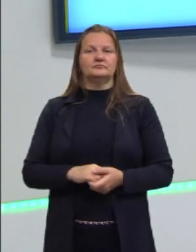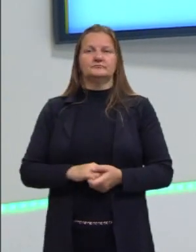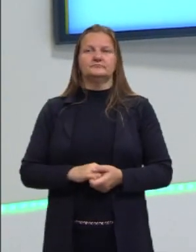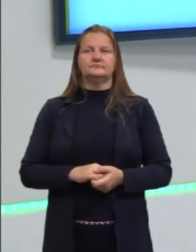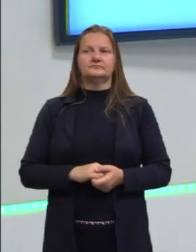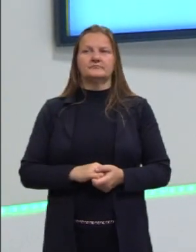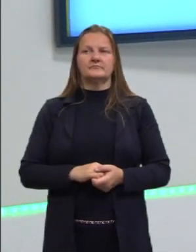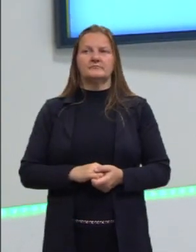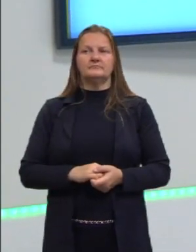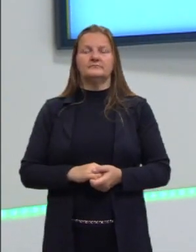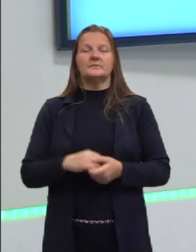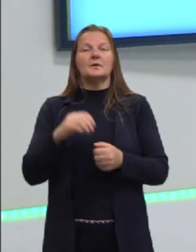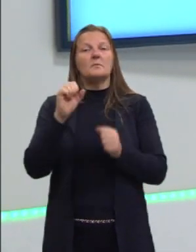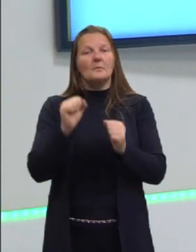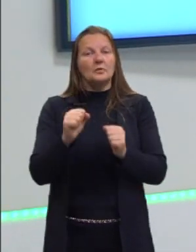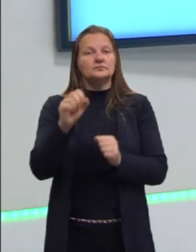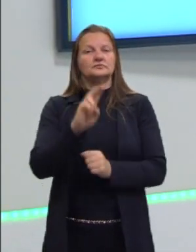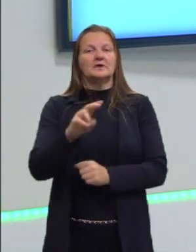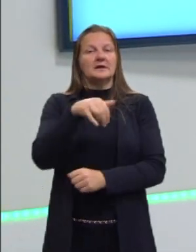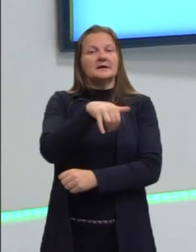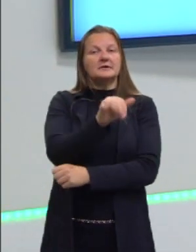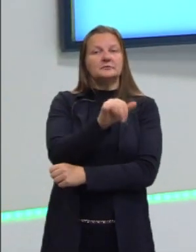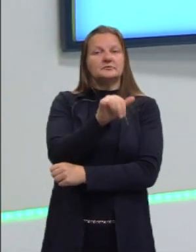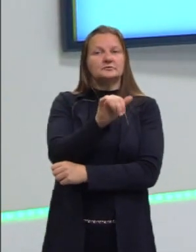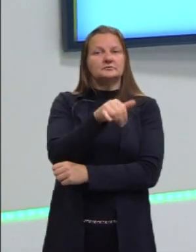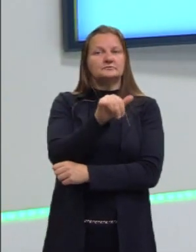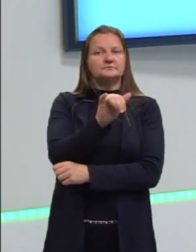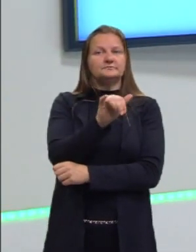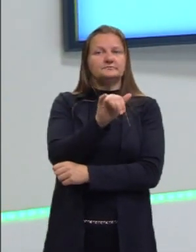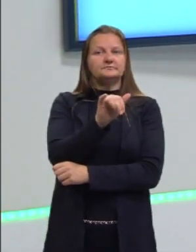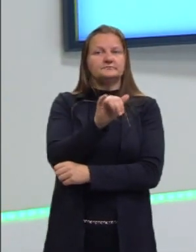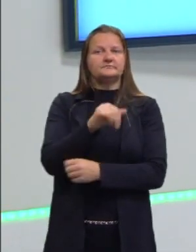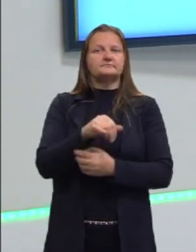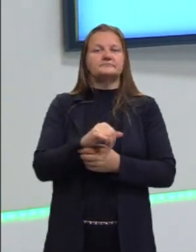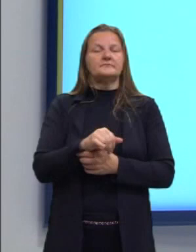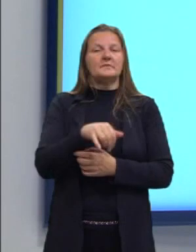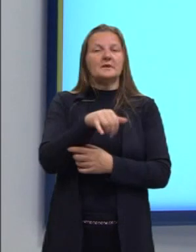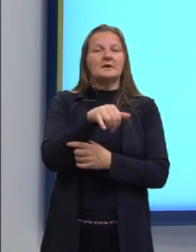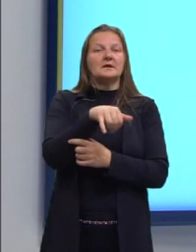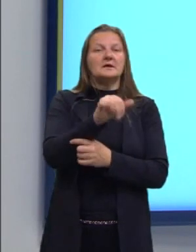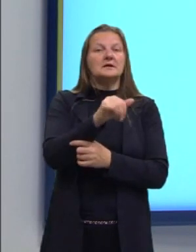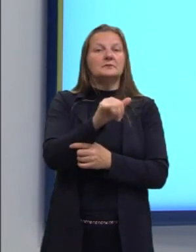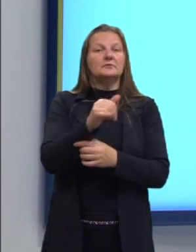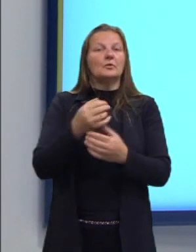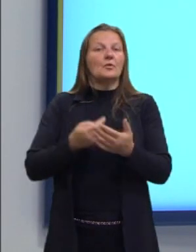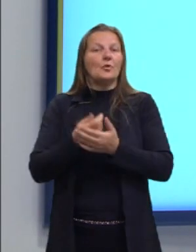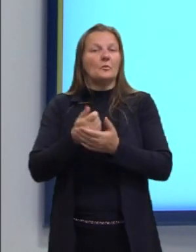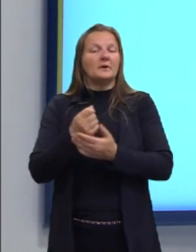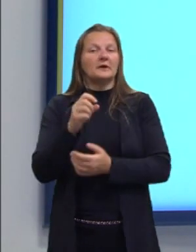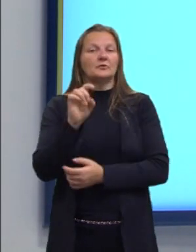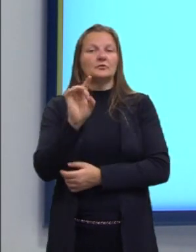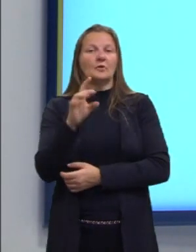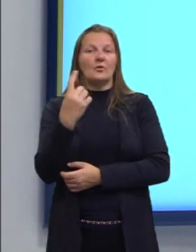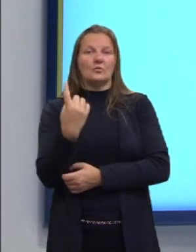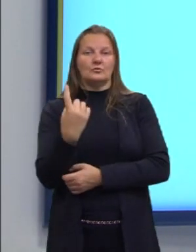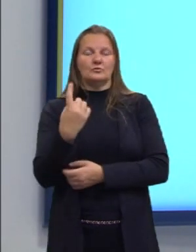bilhetes, então eu vou usar o Y. Então aqui, muitos compraram, né? Apenas um.